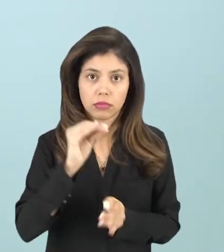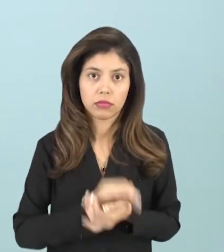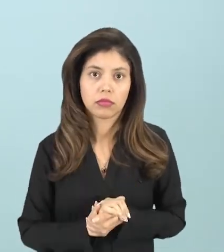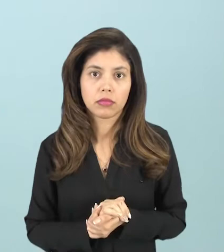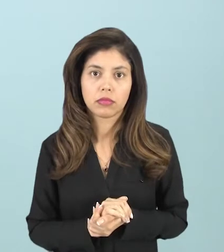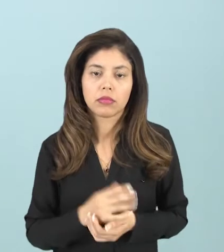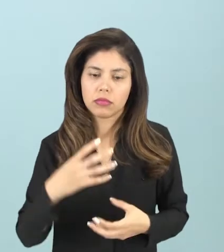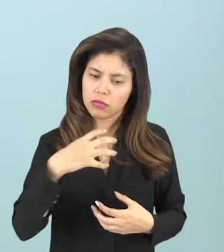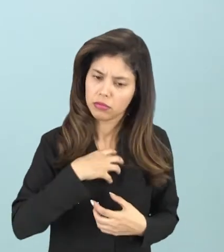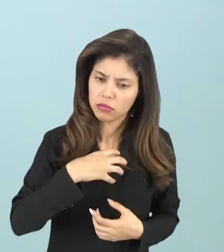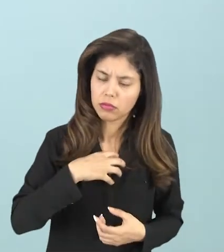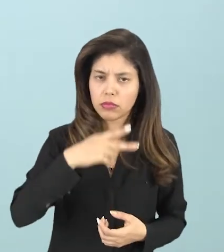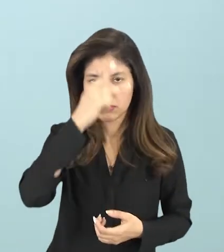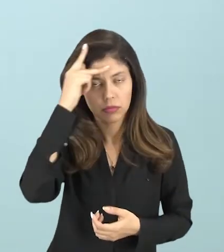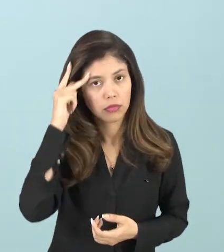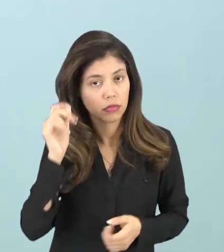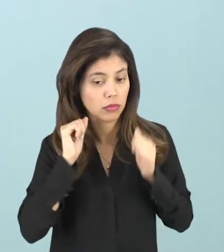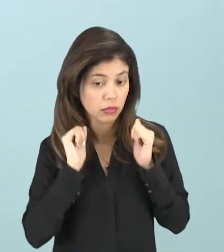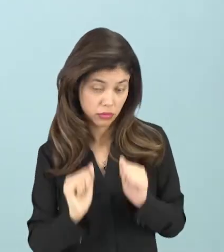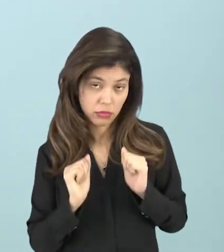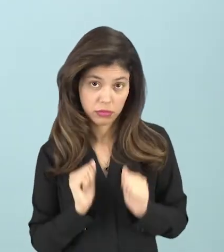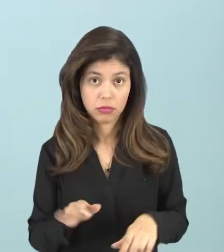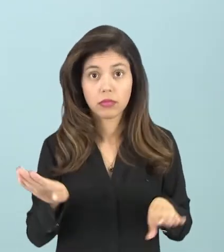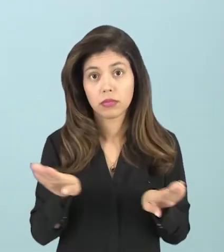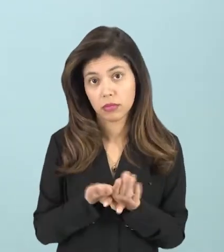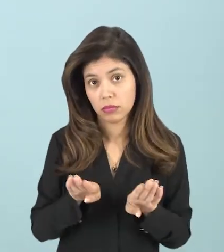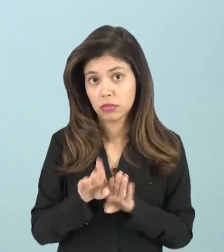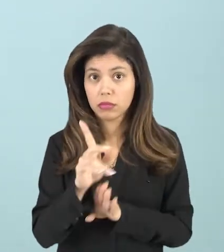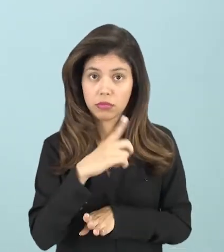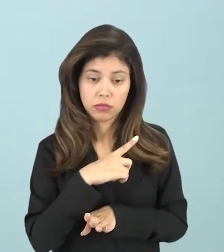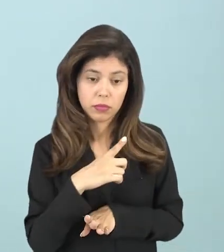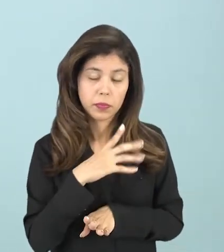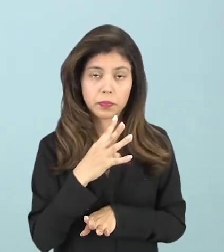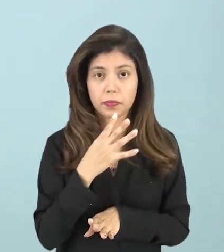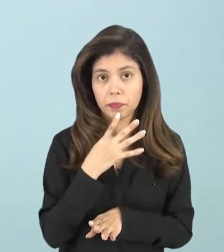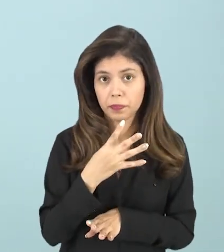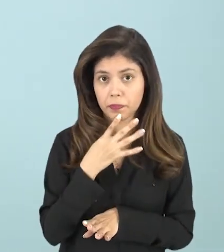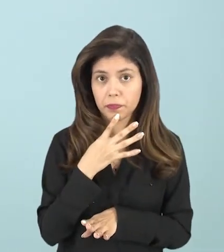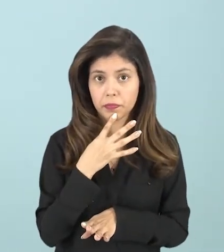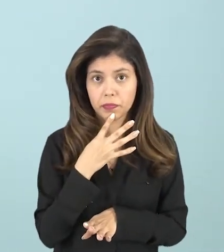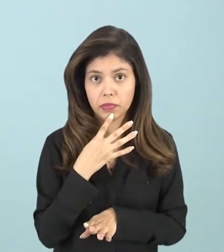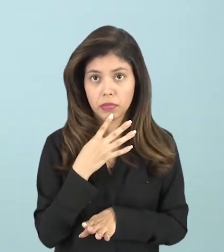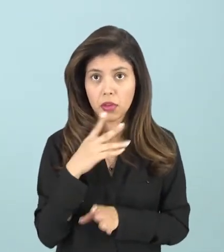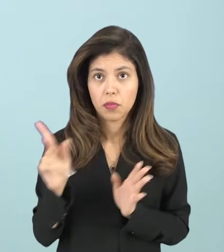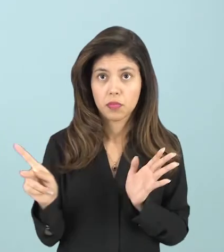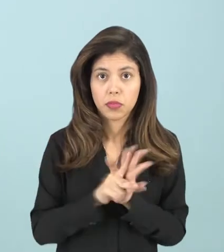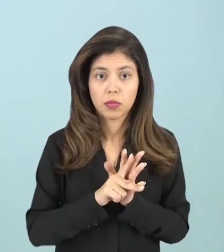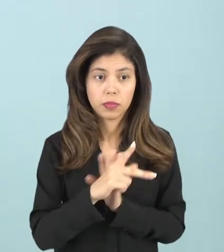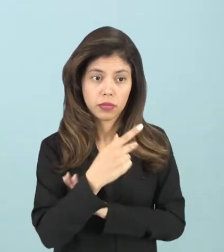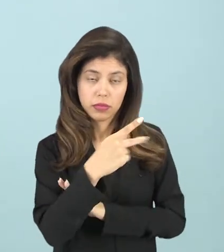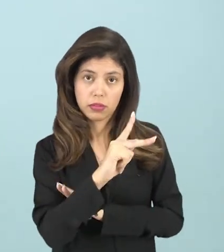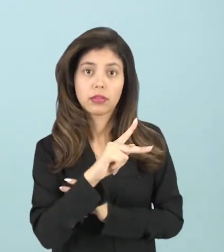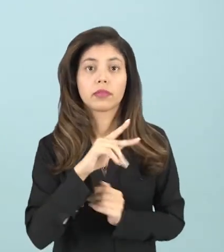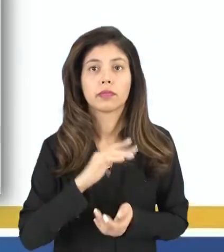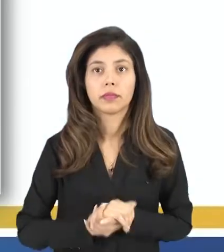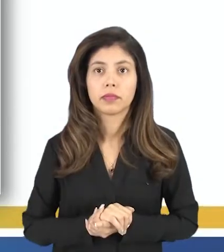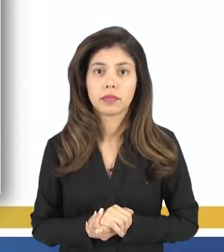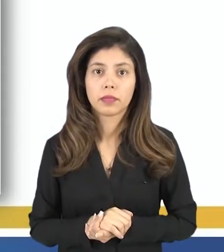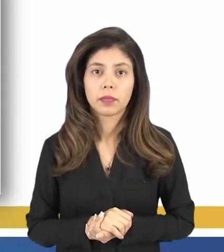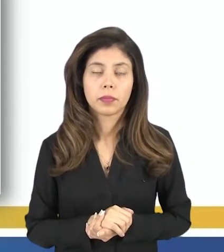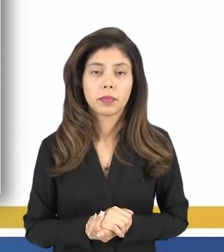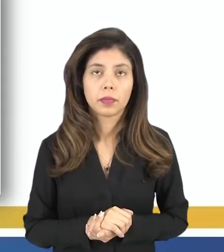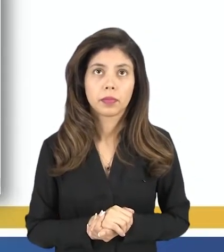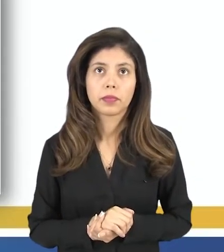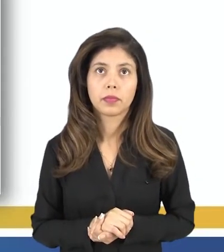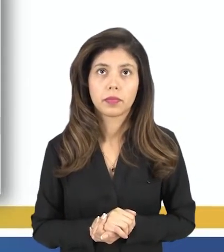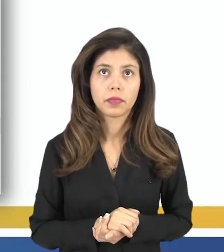é o sentimento que a pessoa possui de reconhecimento, de se auto-reconhecer, aliás. E vamos lá